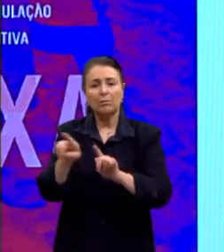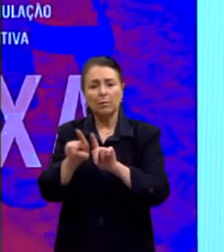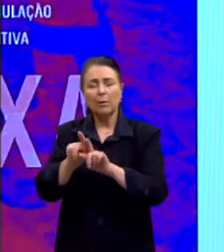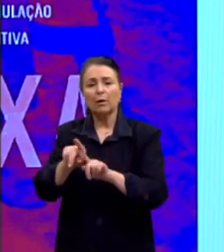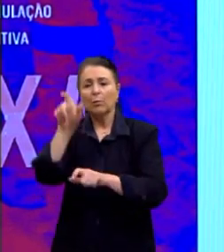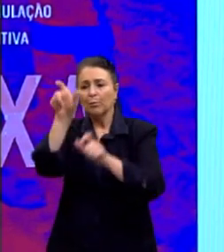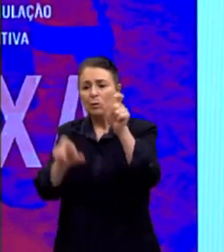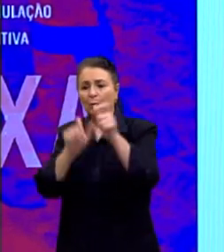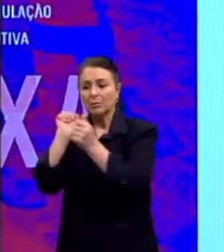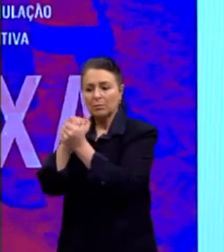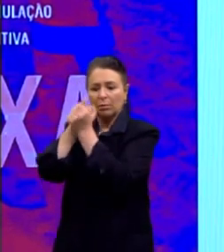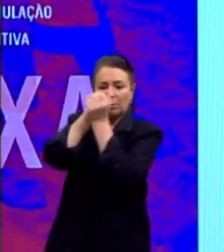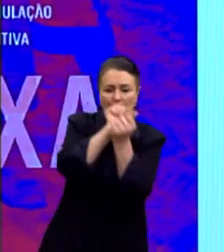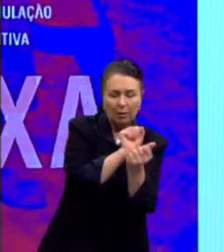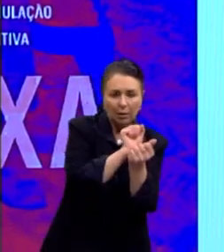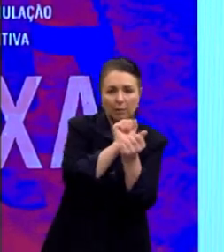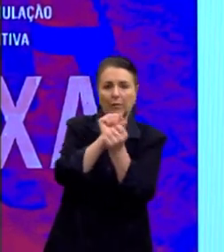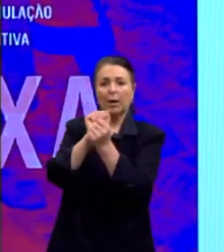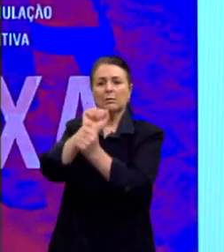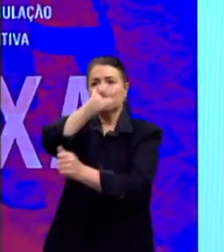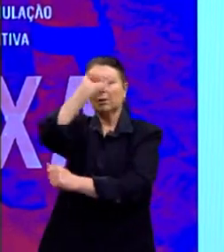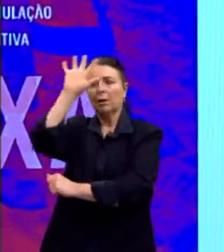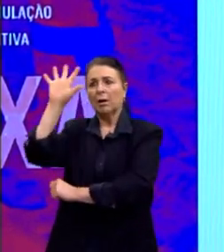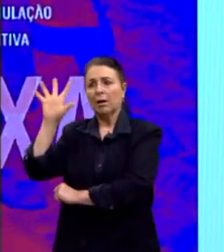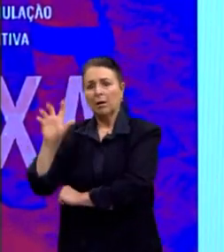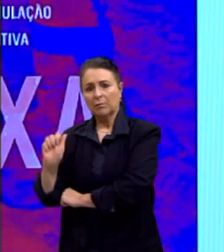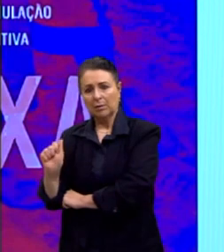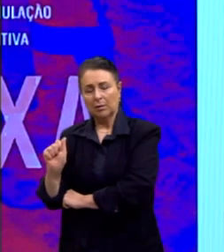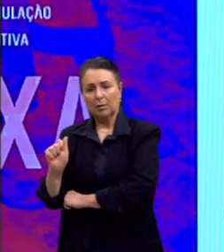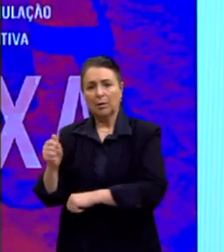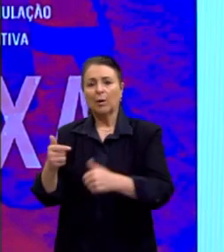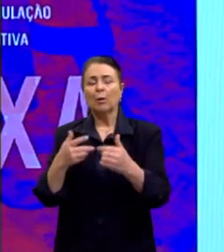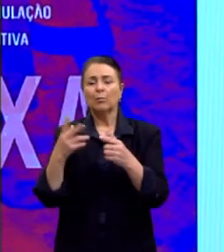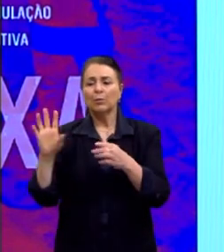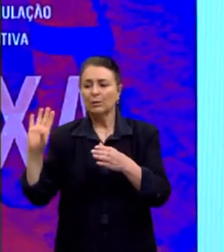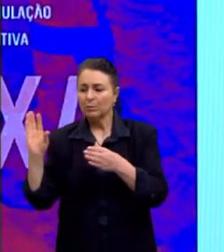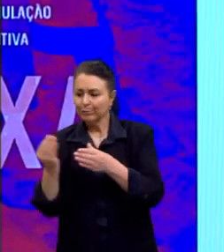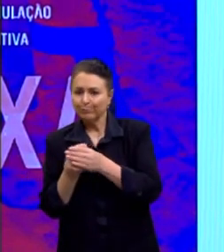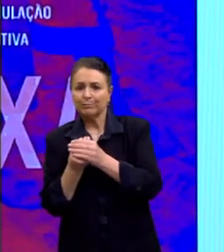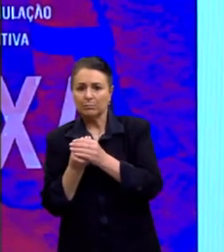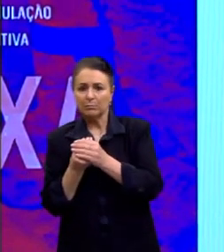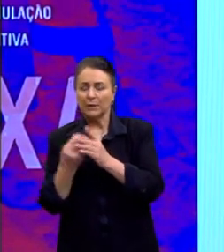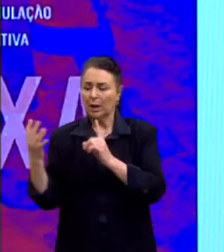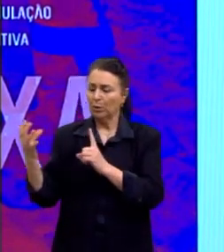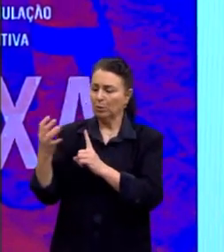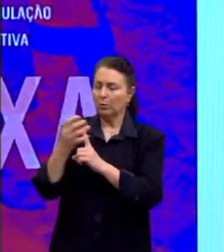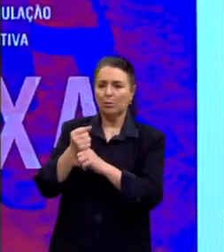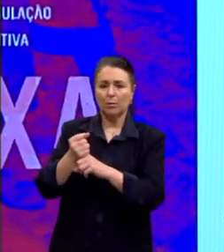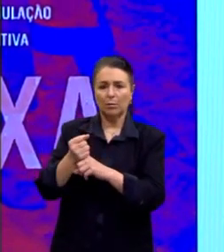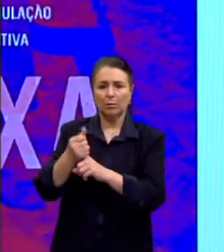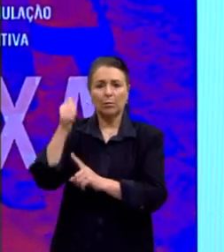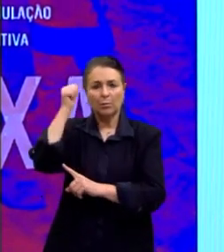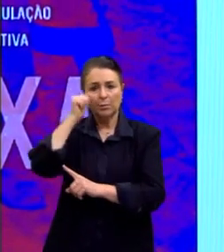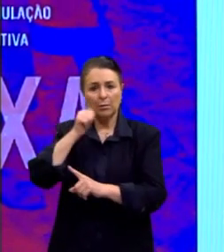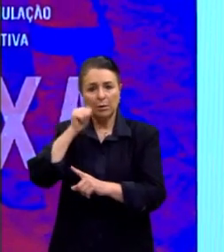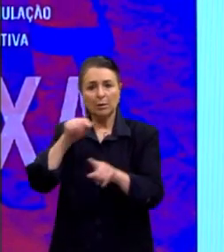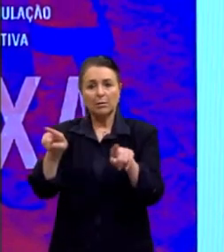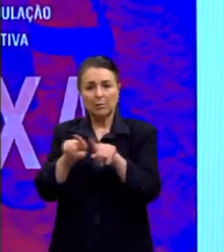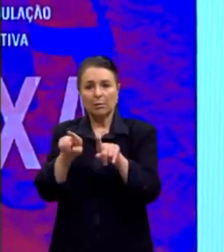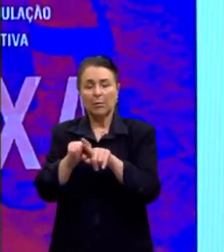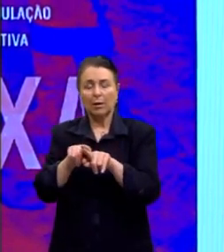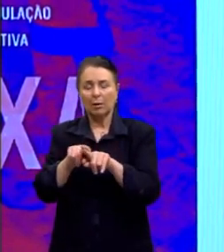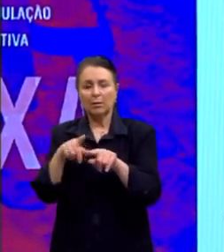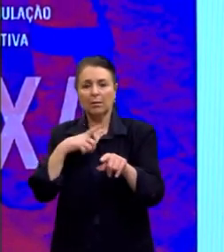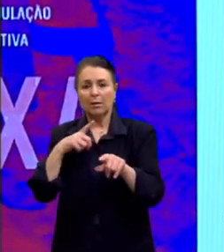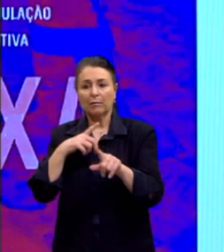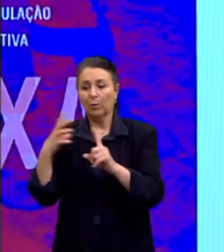africanas. Mostrar essa interseccionalidade dessa opressão, dessa dominação sobre as mulheres, que também tem a ver